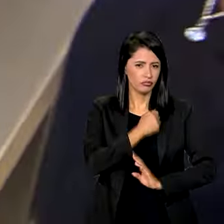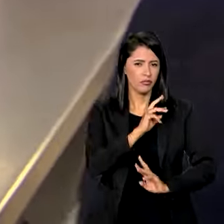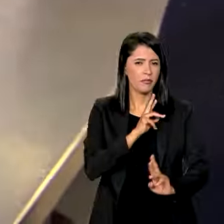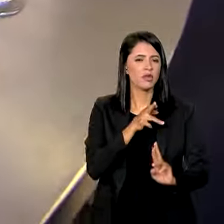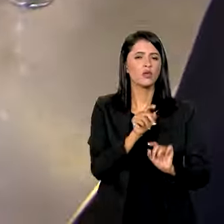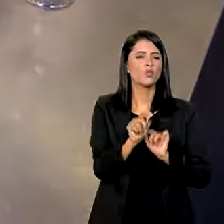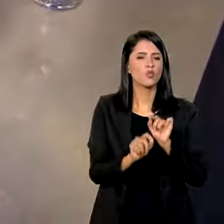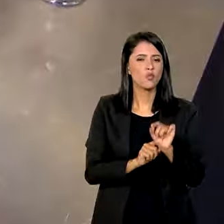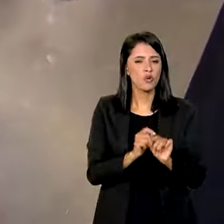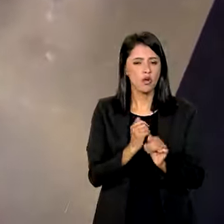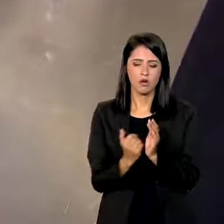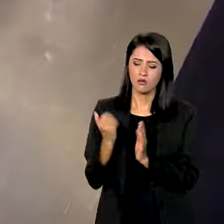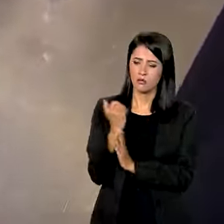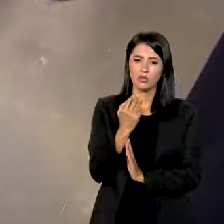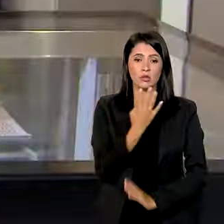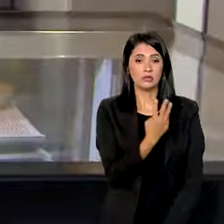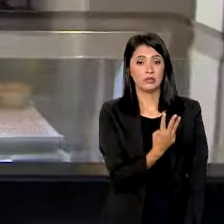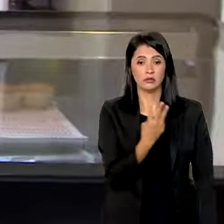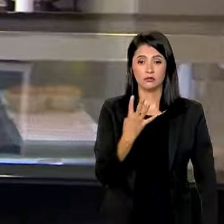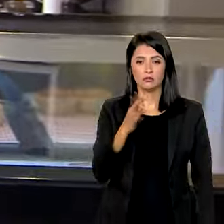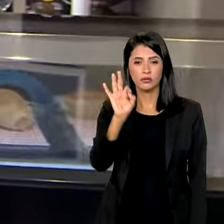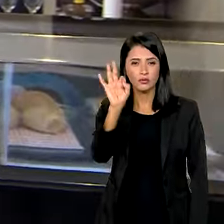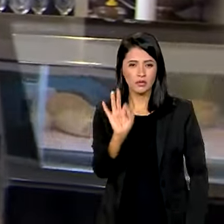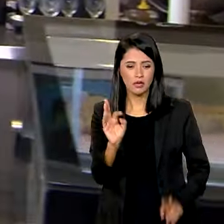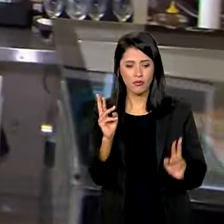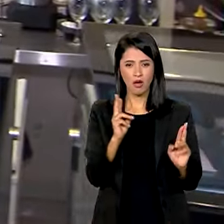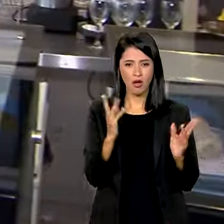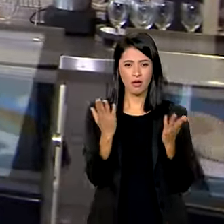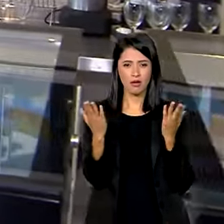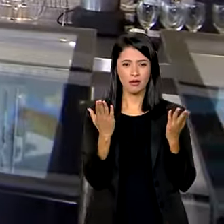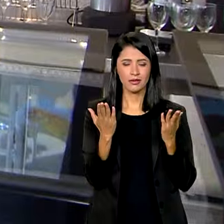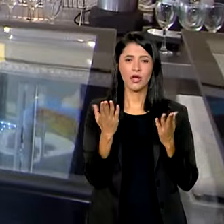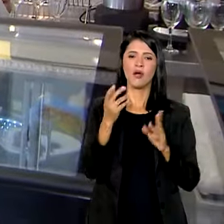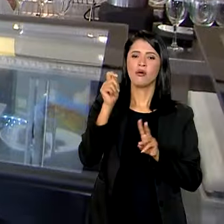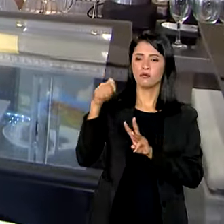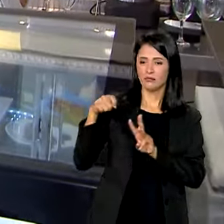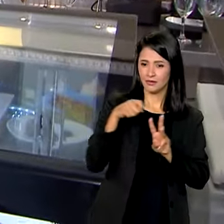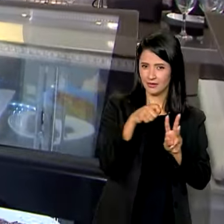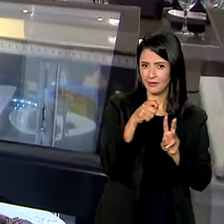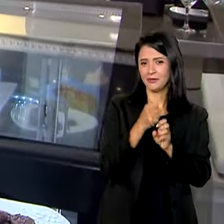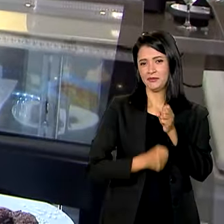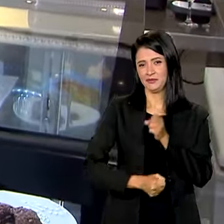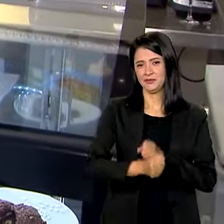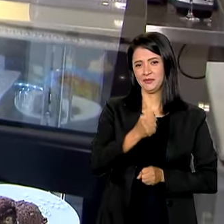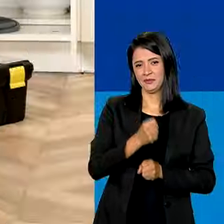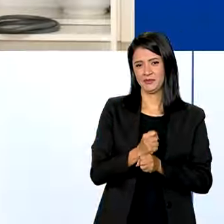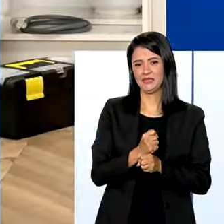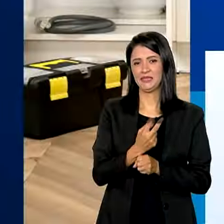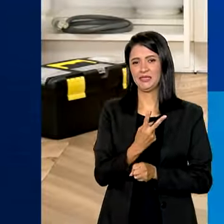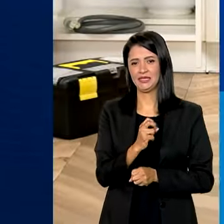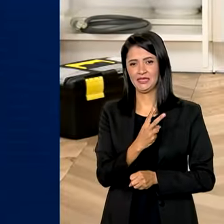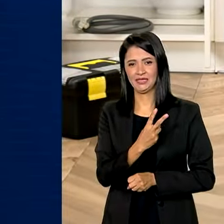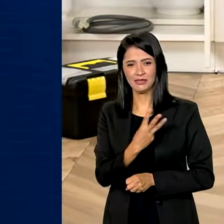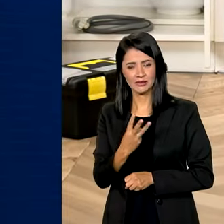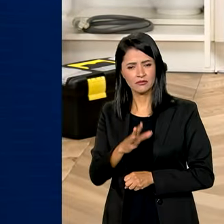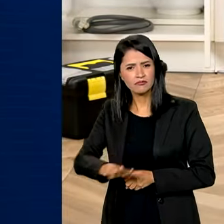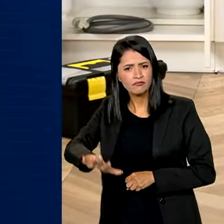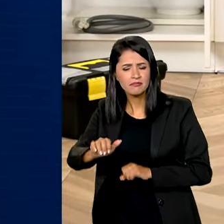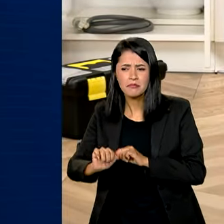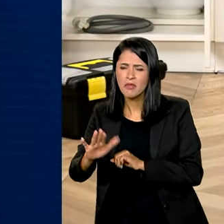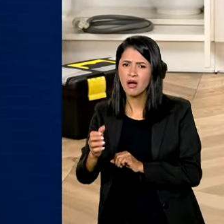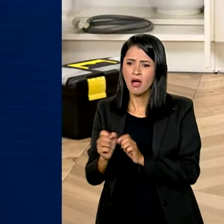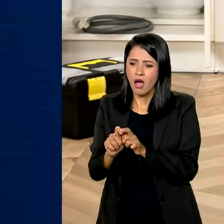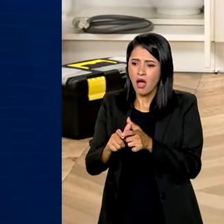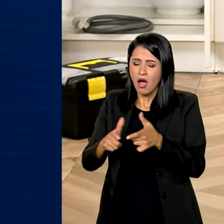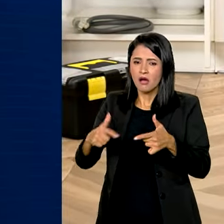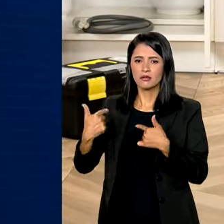um aumento de 34% em relação aos três primeiros meses do ano passado. O setor que mais gerou